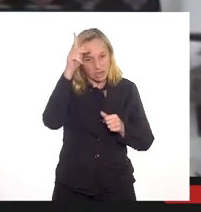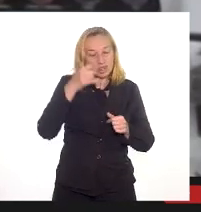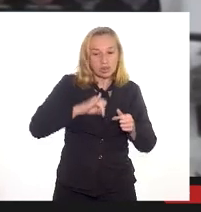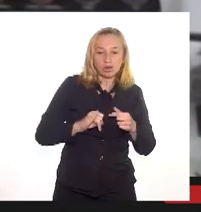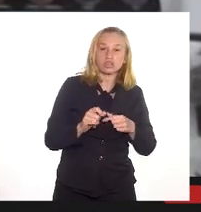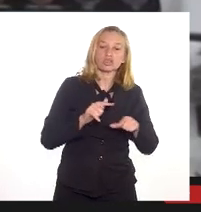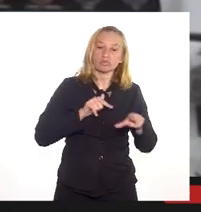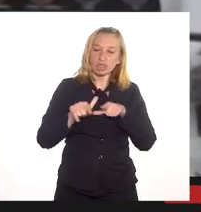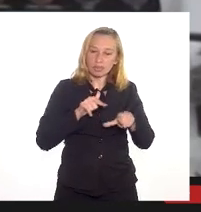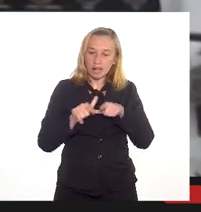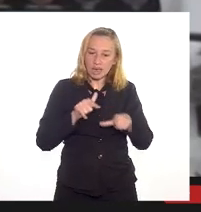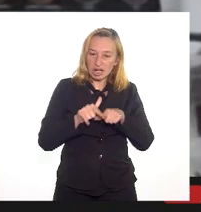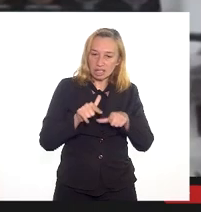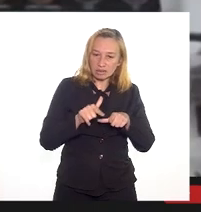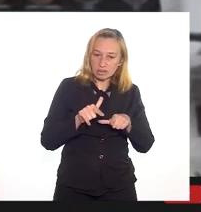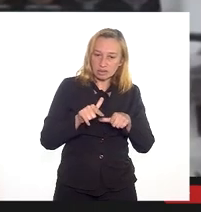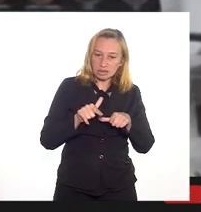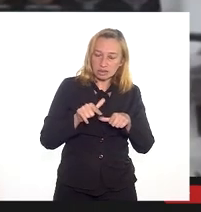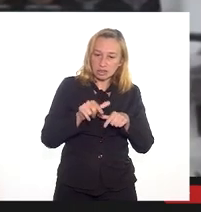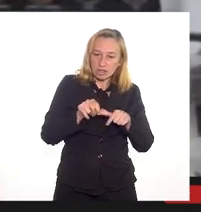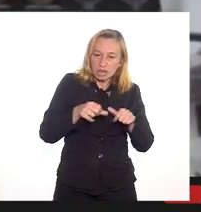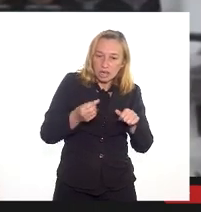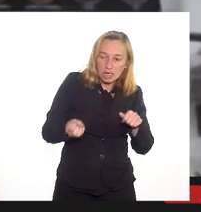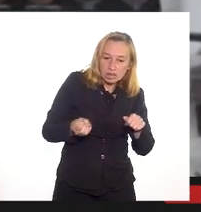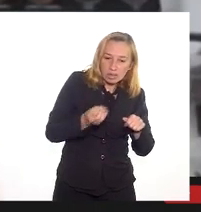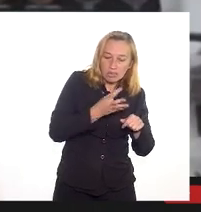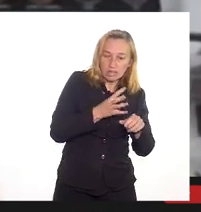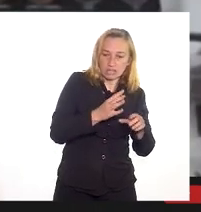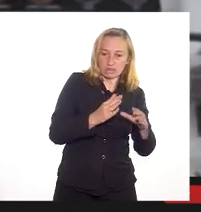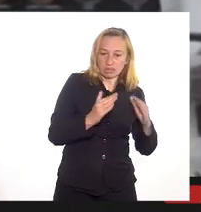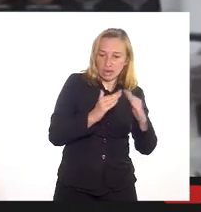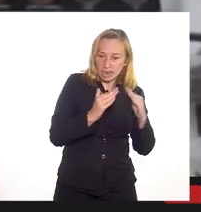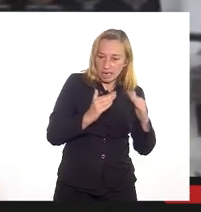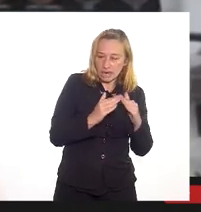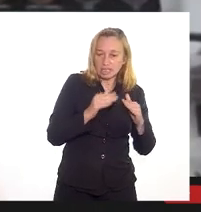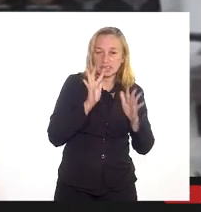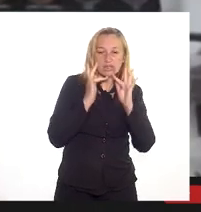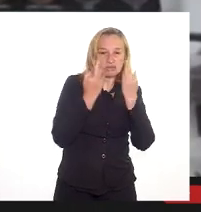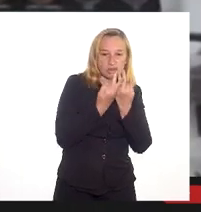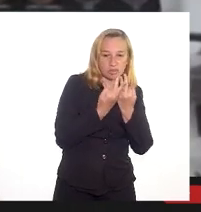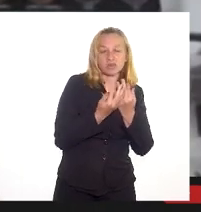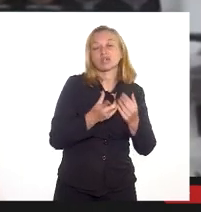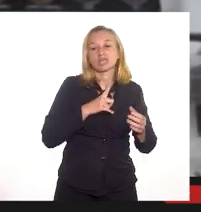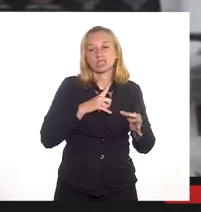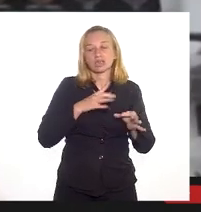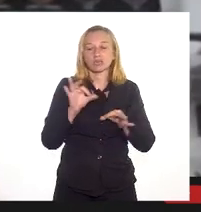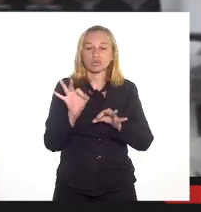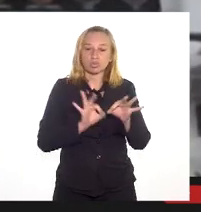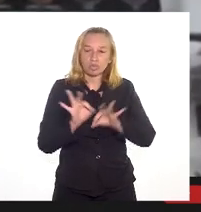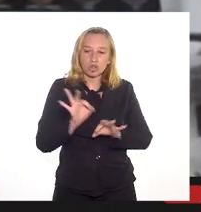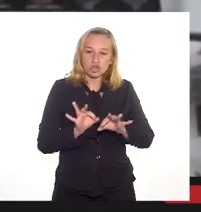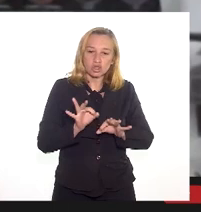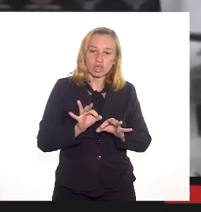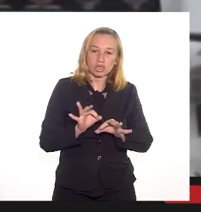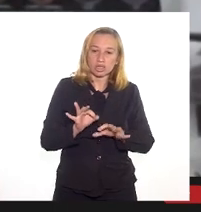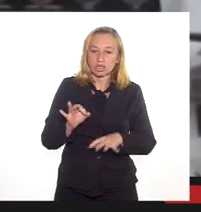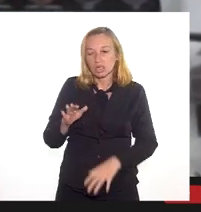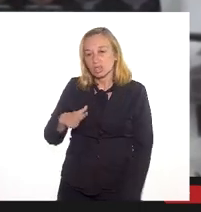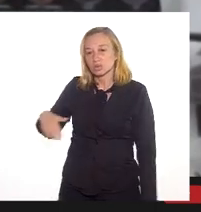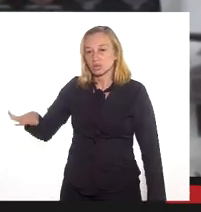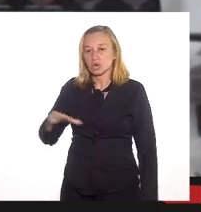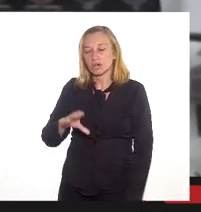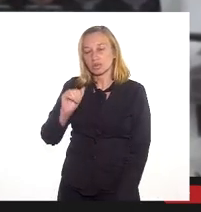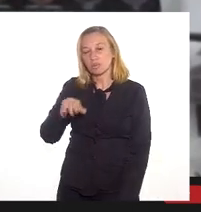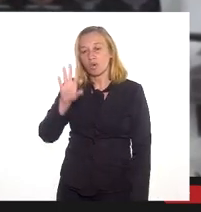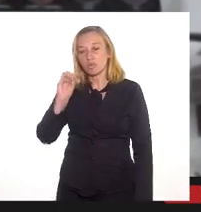reassentamento dessas famílias, na liberação das áreas e a gente ter um projeto de ocupação dessa área do Campo do Bomba que fosse